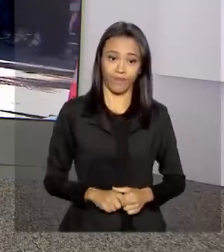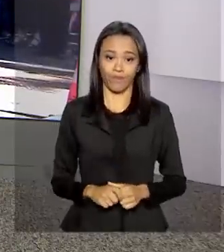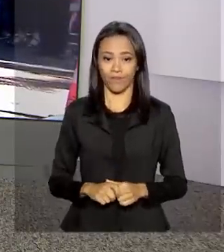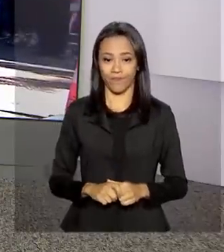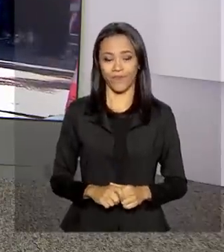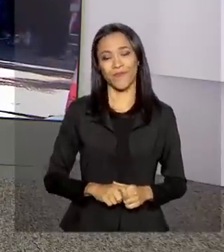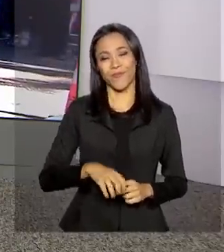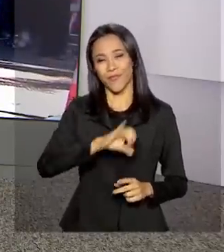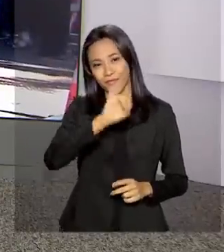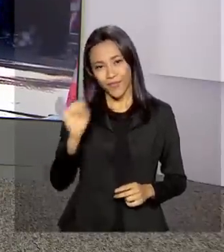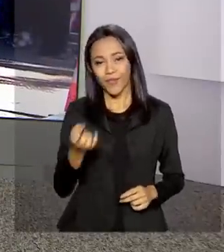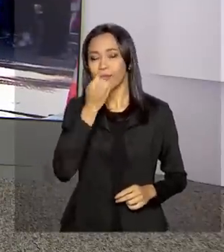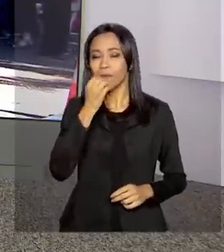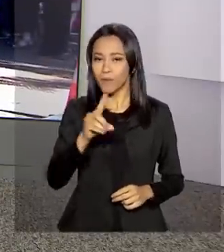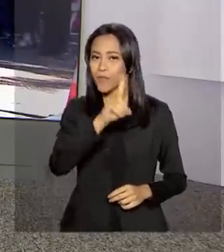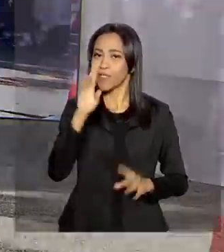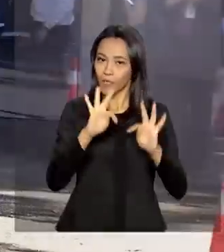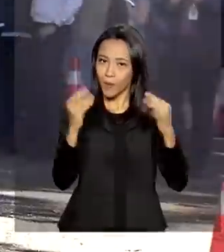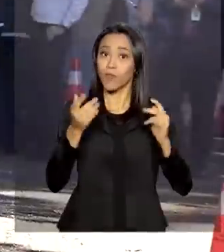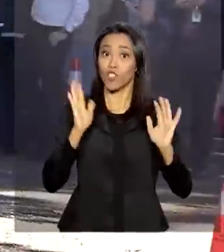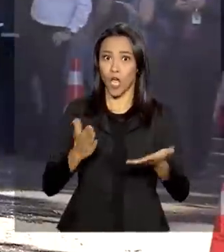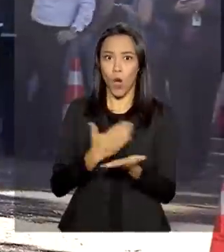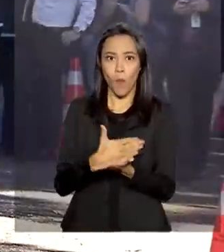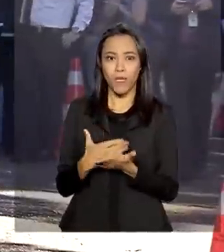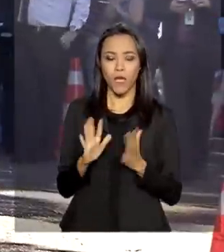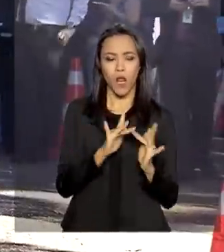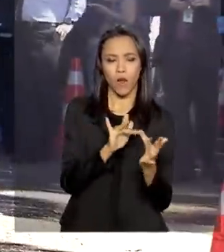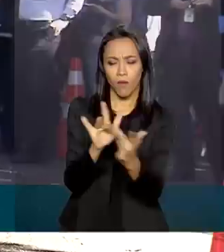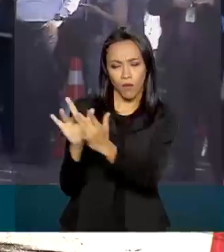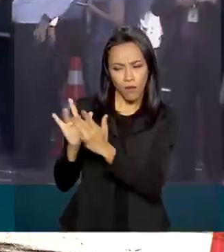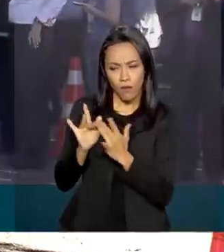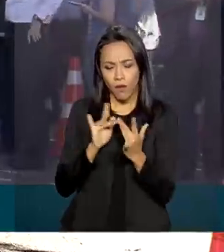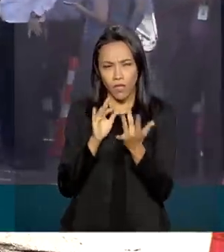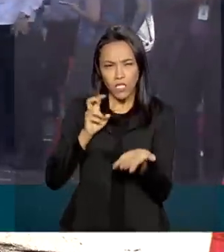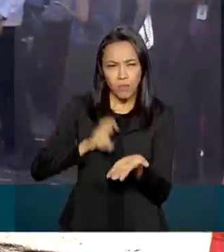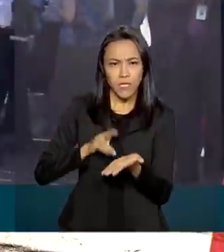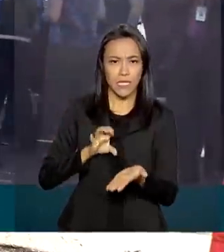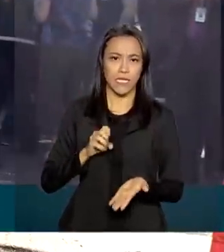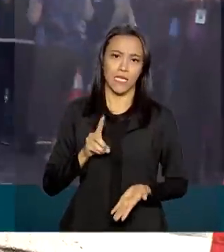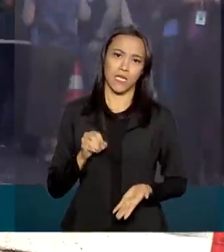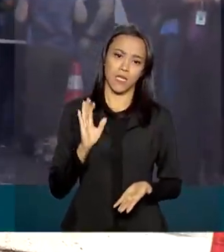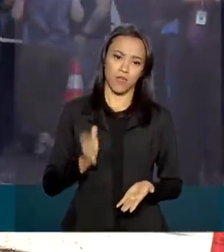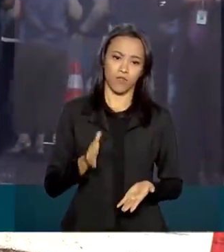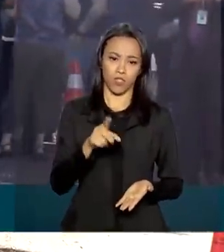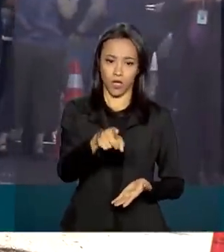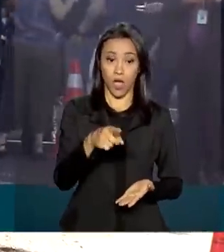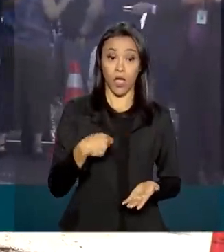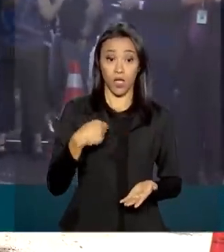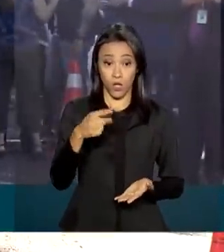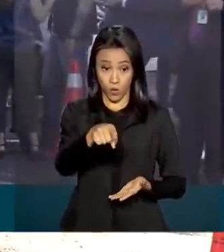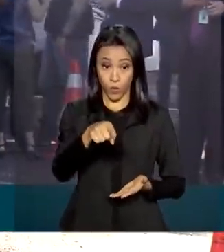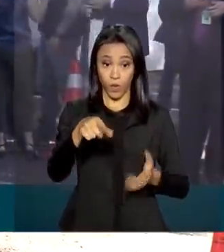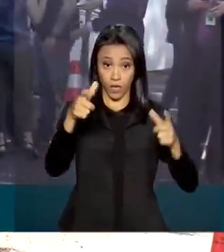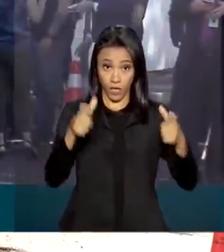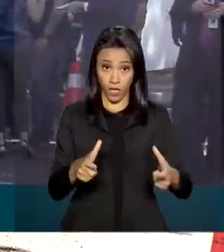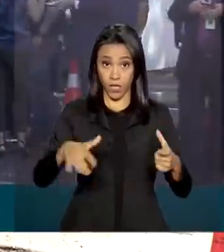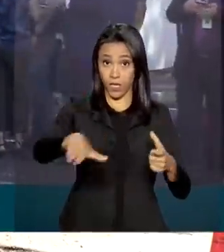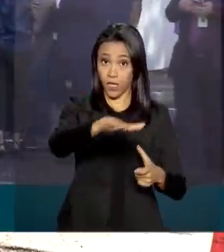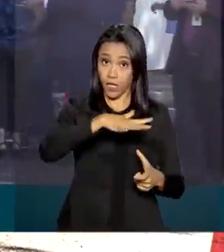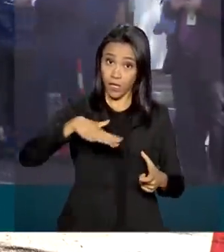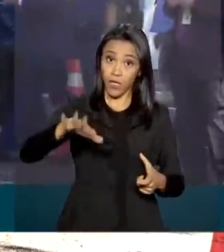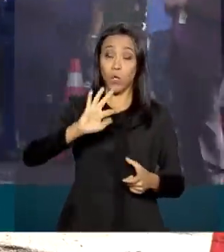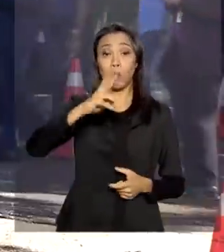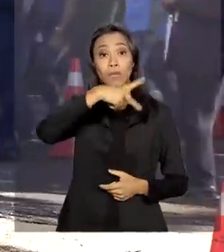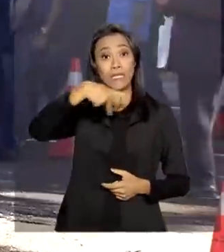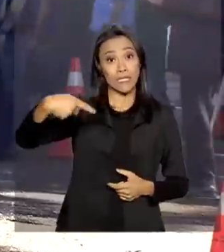Oi, Carla, bom dia a você. A todos é isso mesmo. As articulações começaram logo cedo. Eu estou aqui na residência oficial da Câmara. O presidente Rodrigo Maia